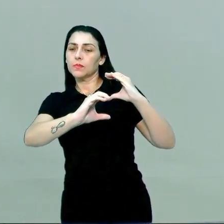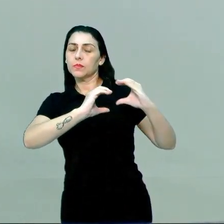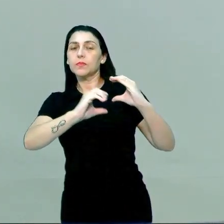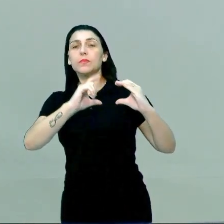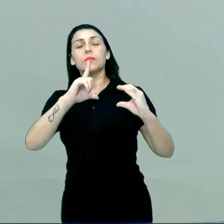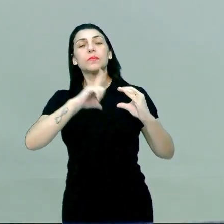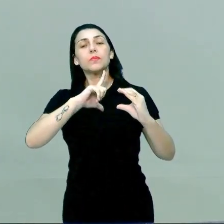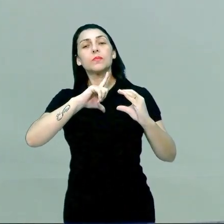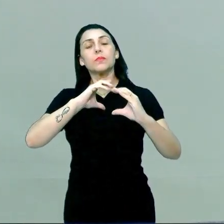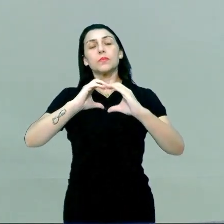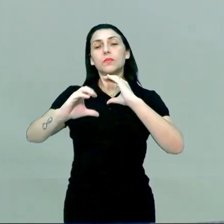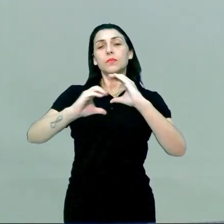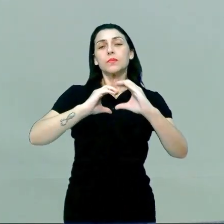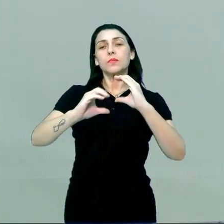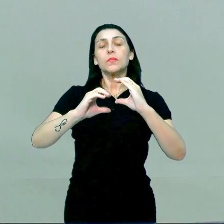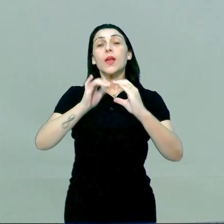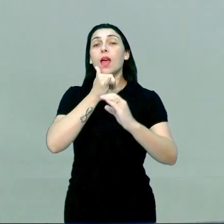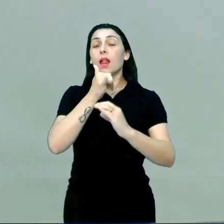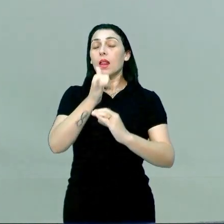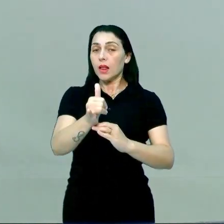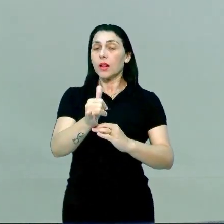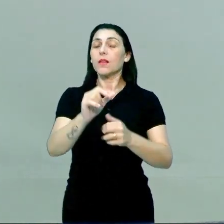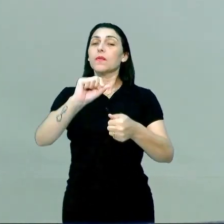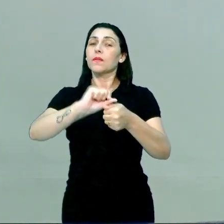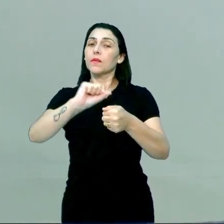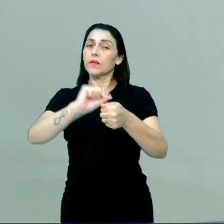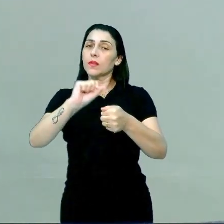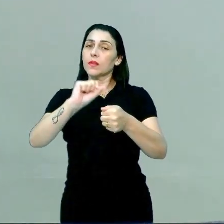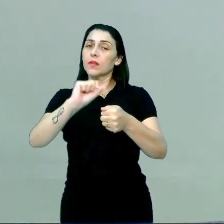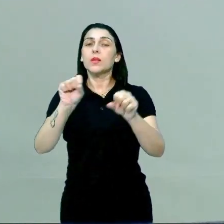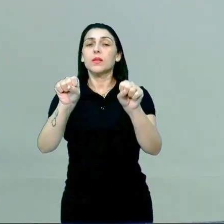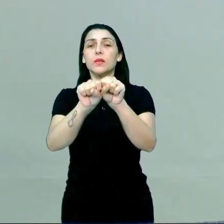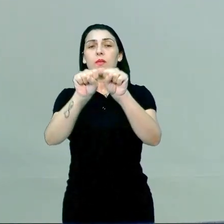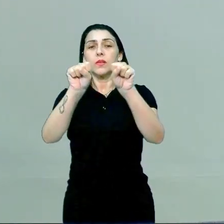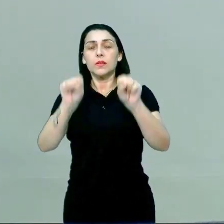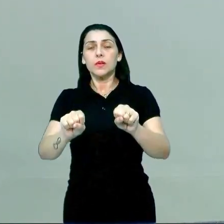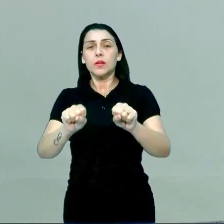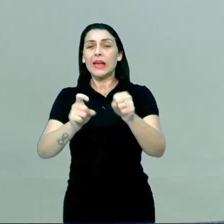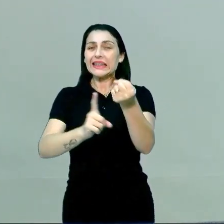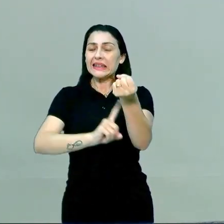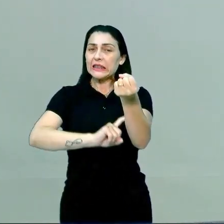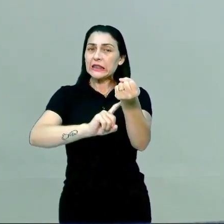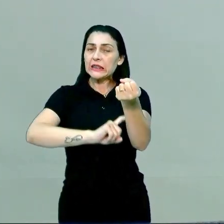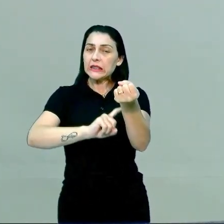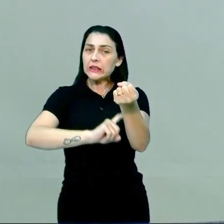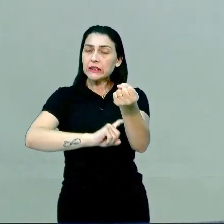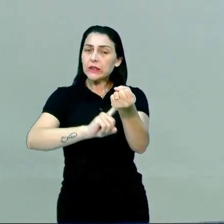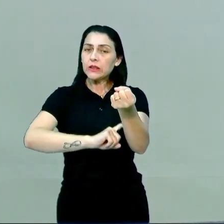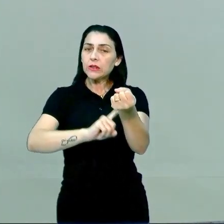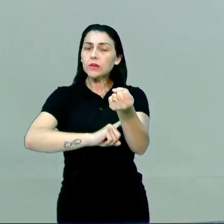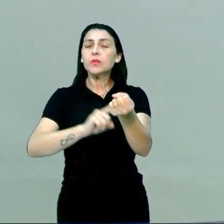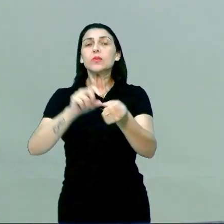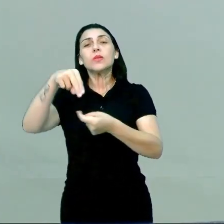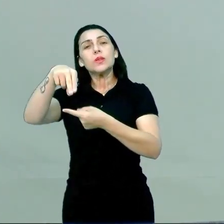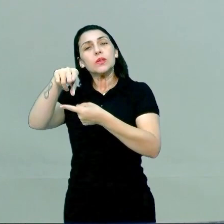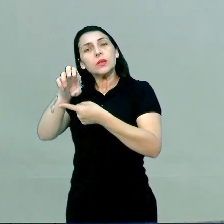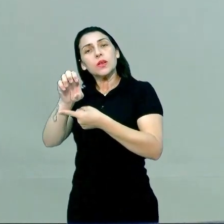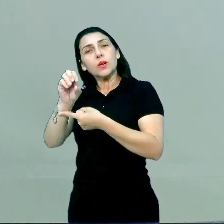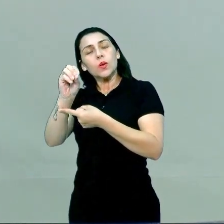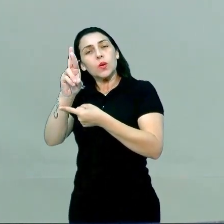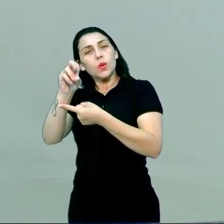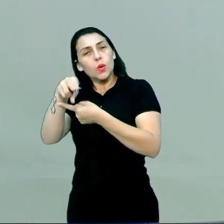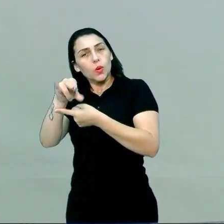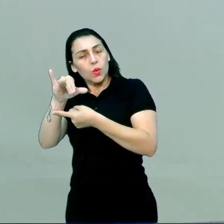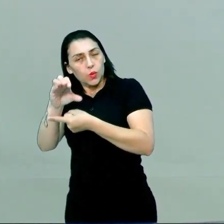Temos a comunicação elétrica, que é realizada aí pelo sistema nervoso, né? Através dos neurônios, pelo